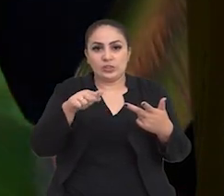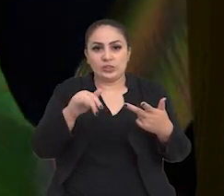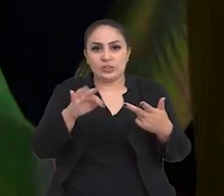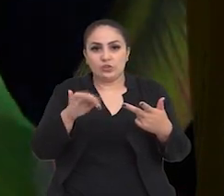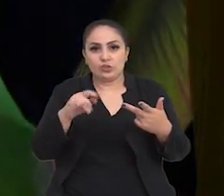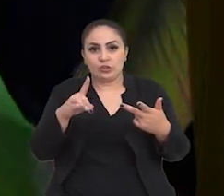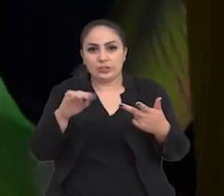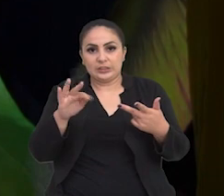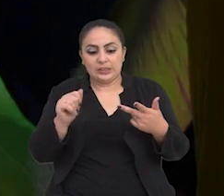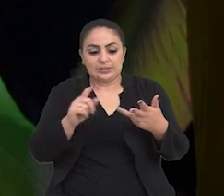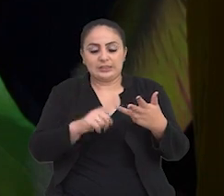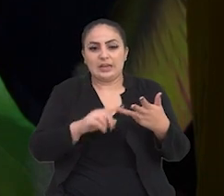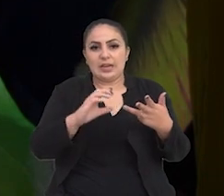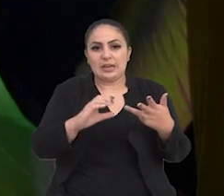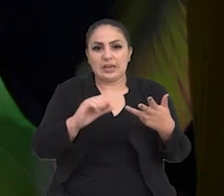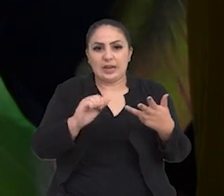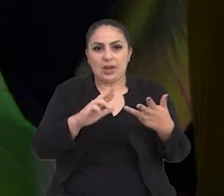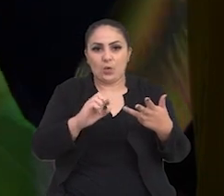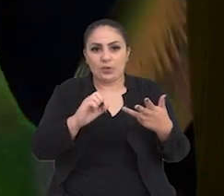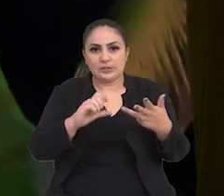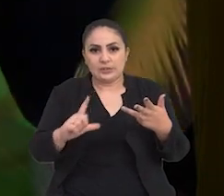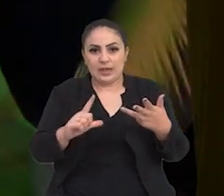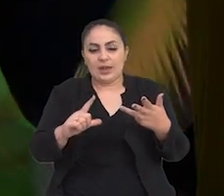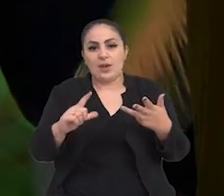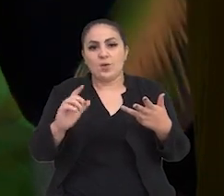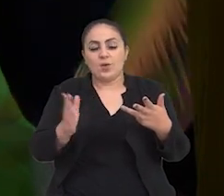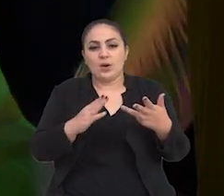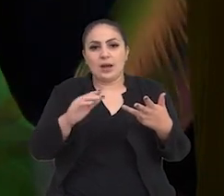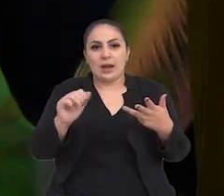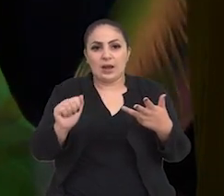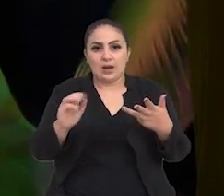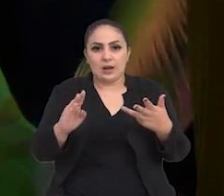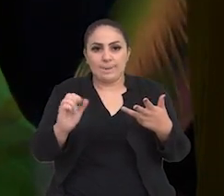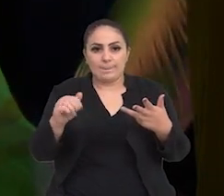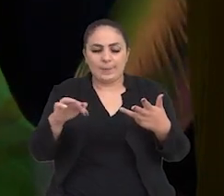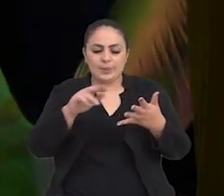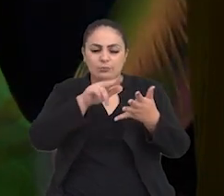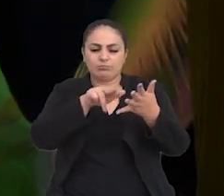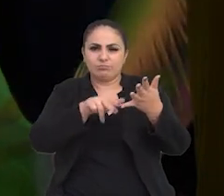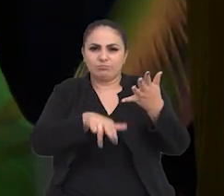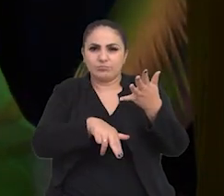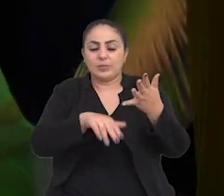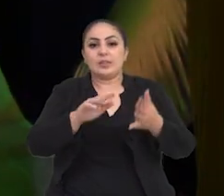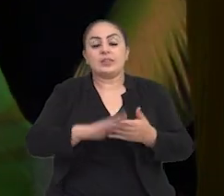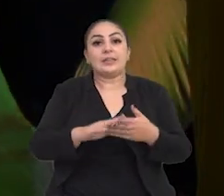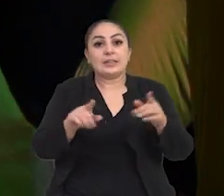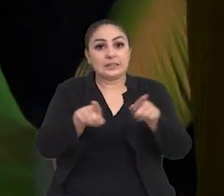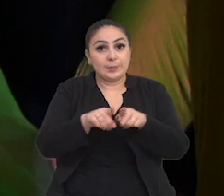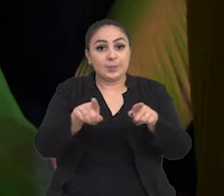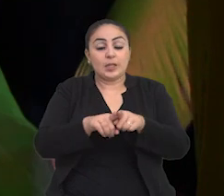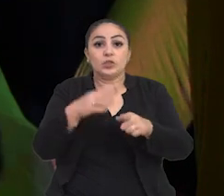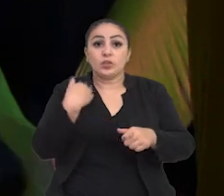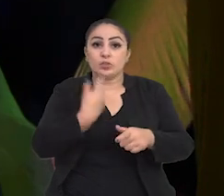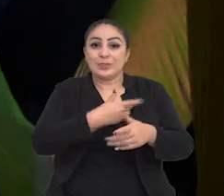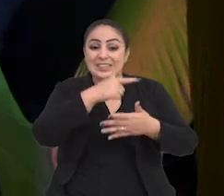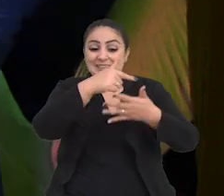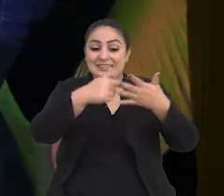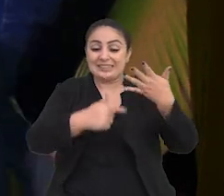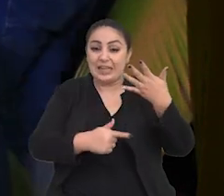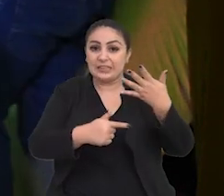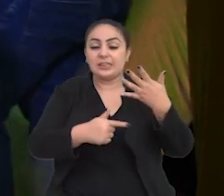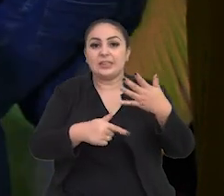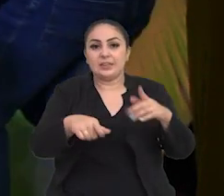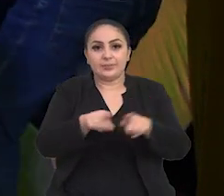Acampamento, Romeu e Julieta, História de Duas Mesas e Noviça Rebelde. Nós vamos estar com